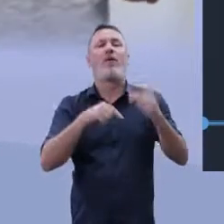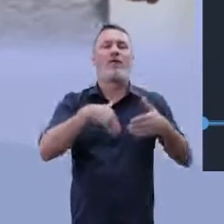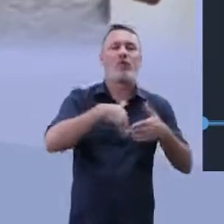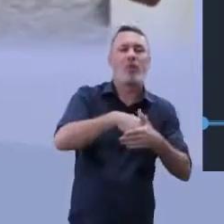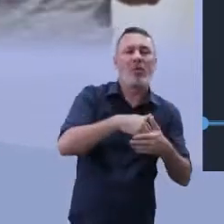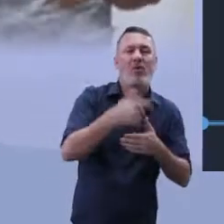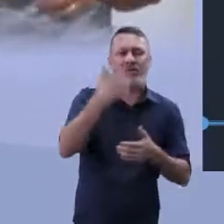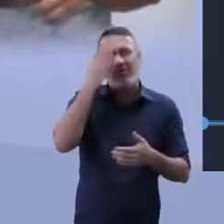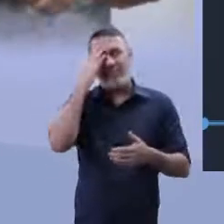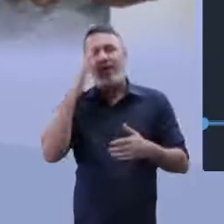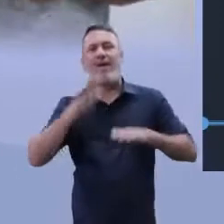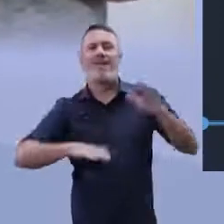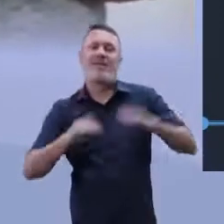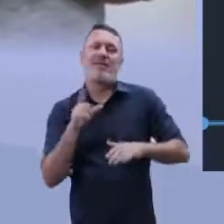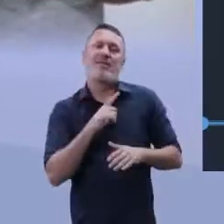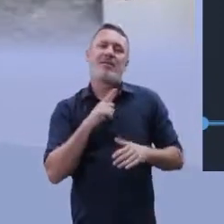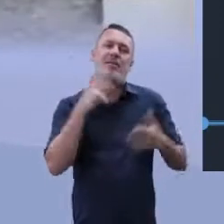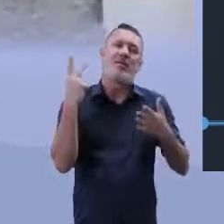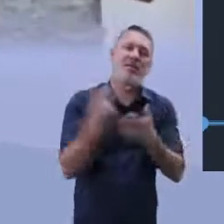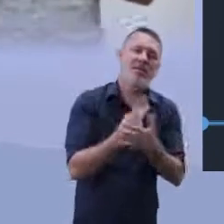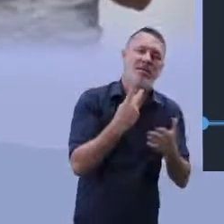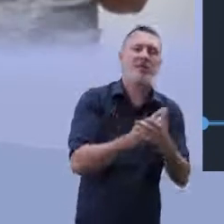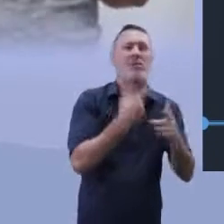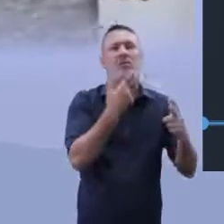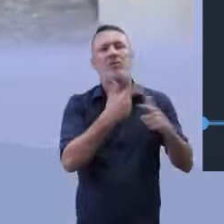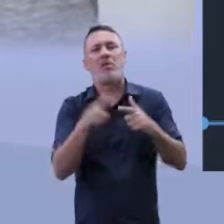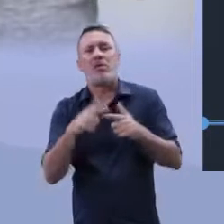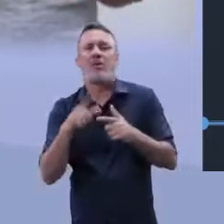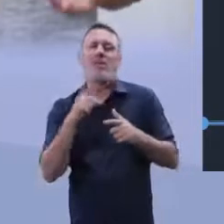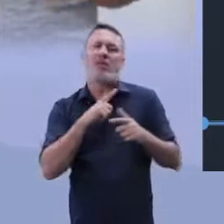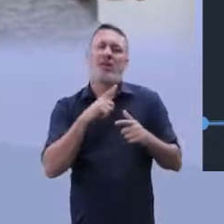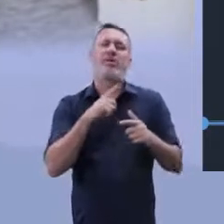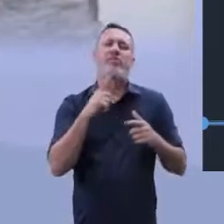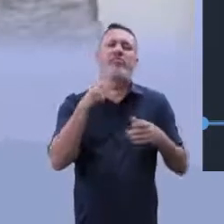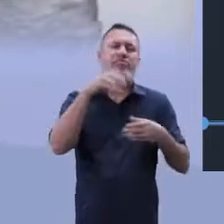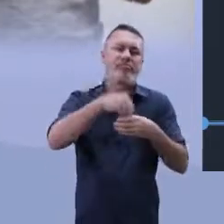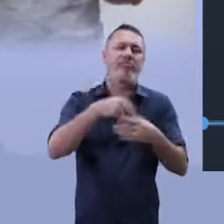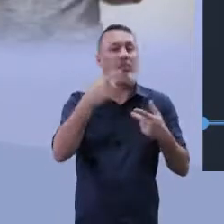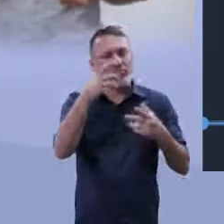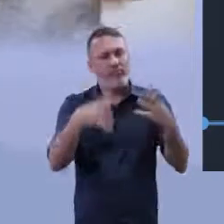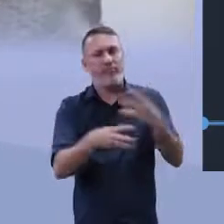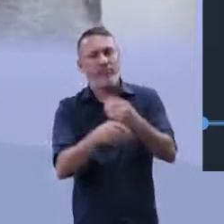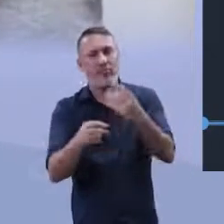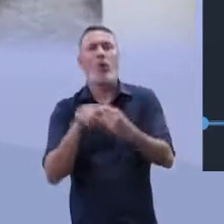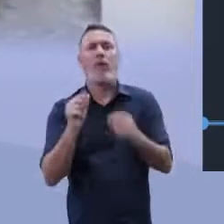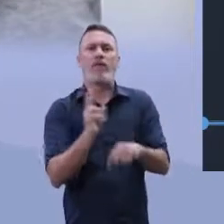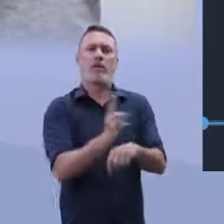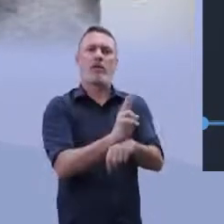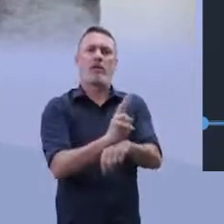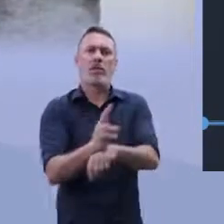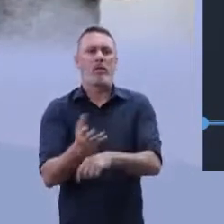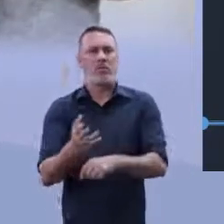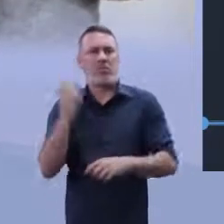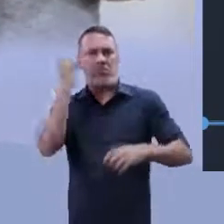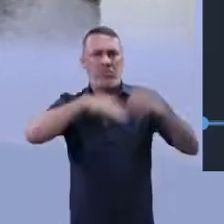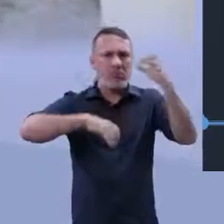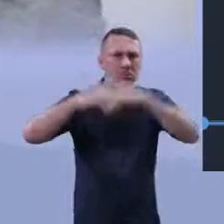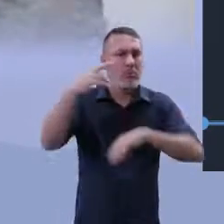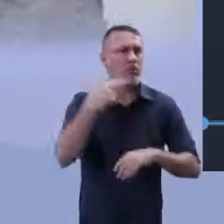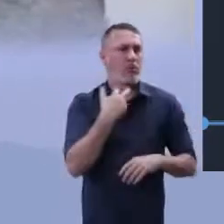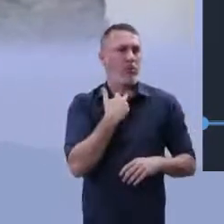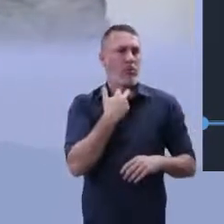questão de futebol. Às vezes, tem até alguns problemas relacionados ali. Então, você pode colocar fiscalização.